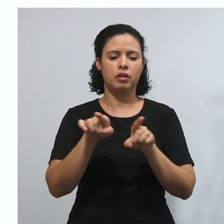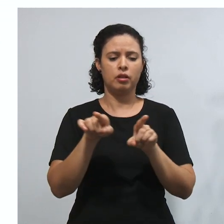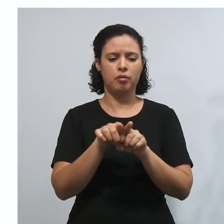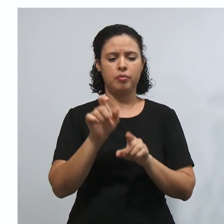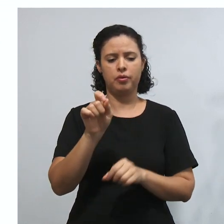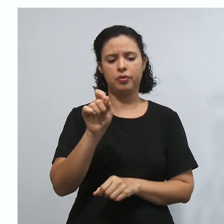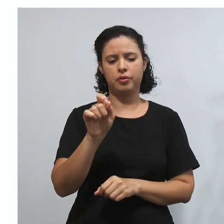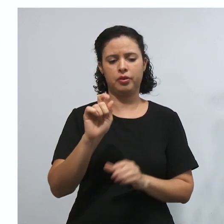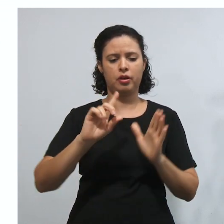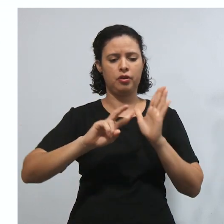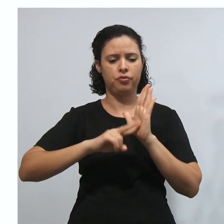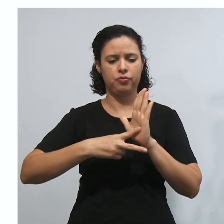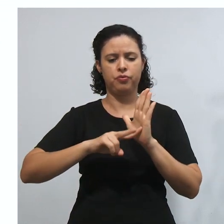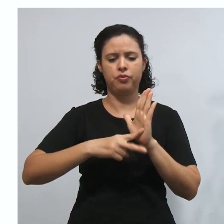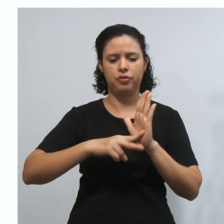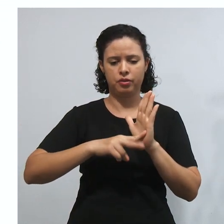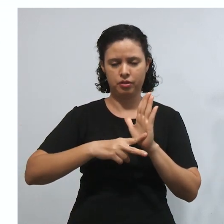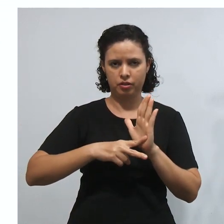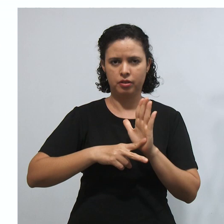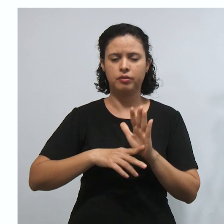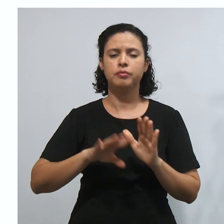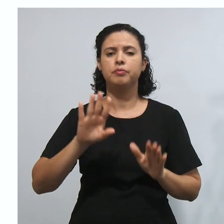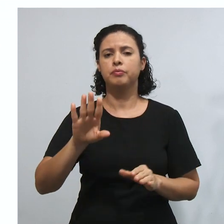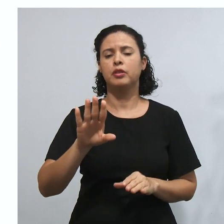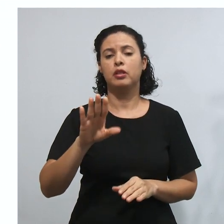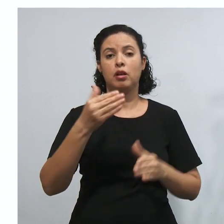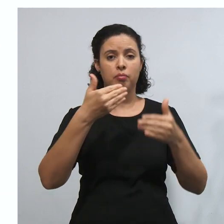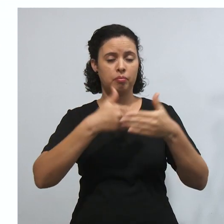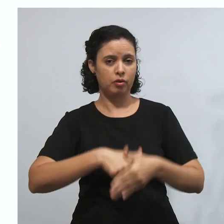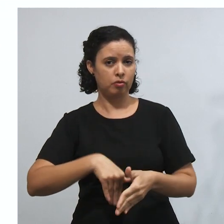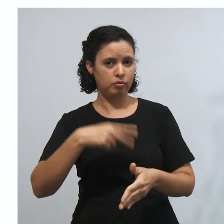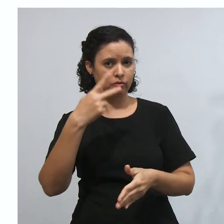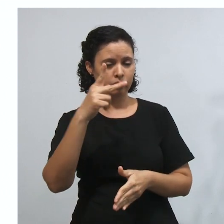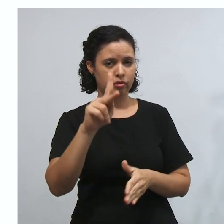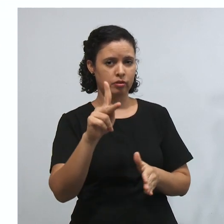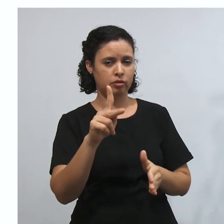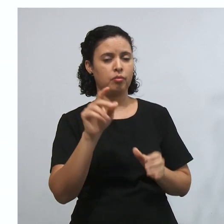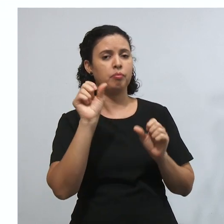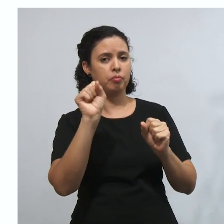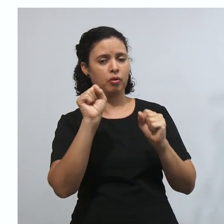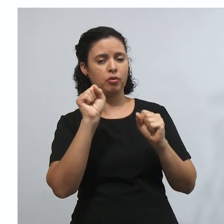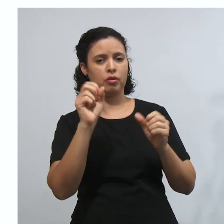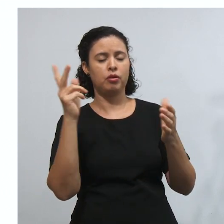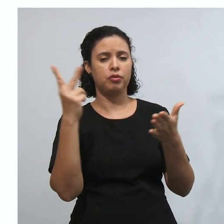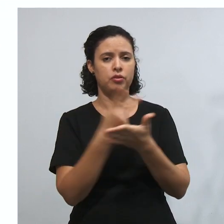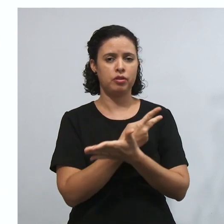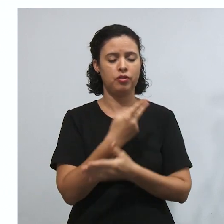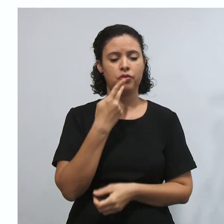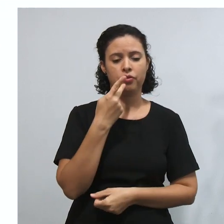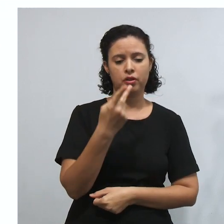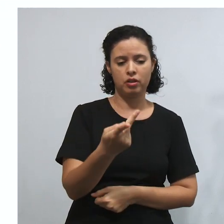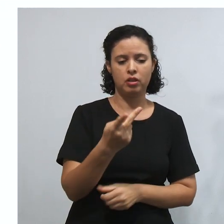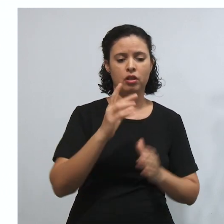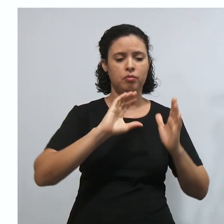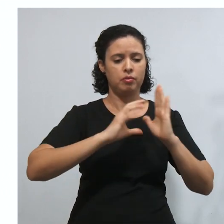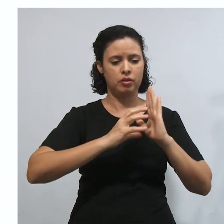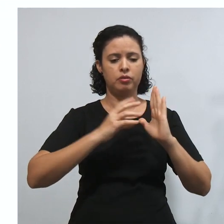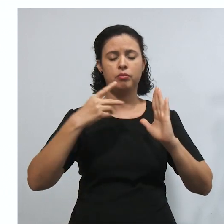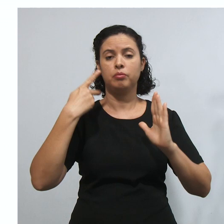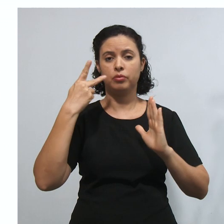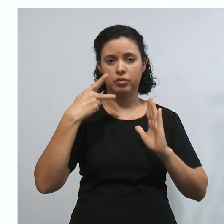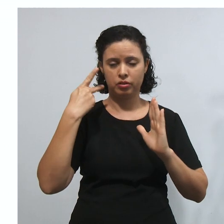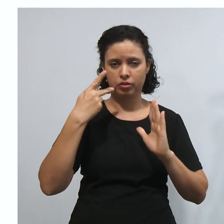nacional. Olha uma pegadinha que vai aparecer muito na prova de vocês. Vai falar que tem competência partido político.